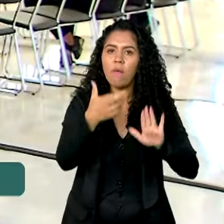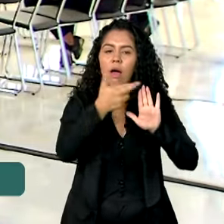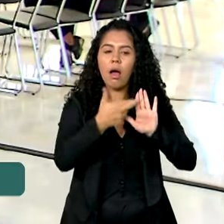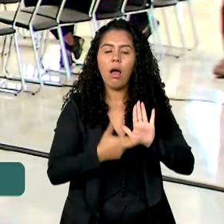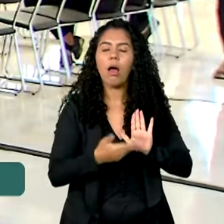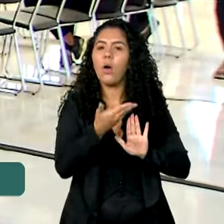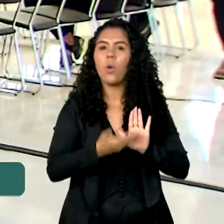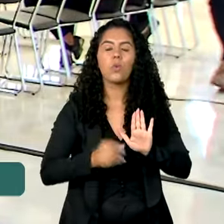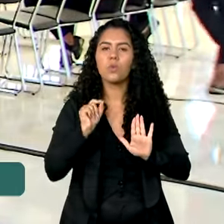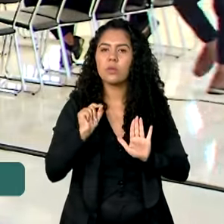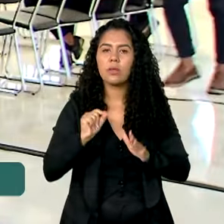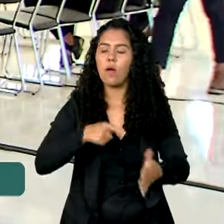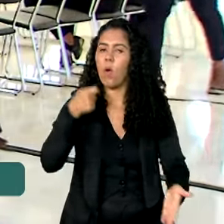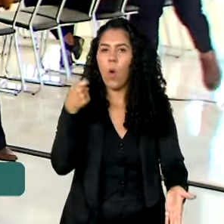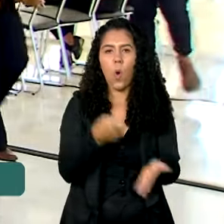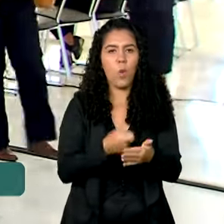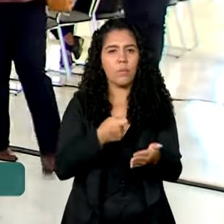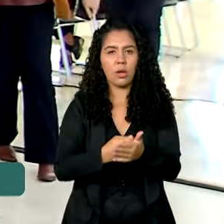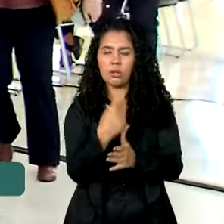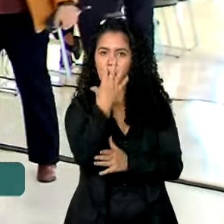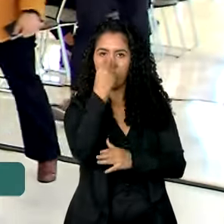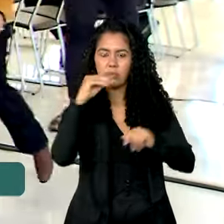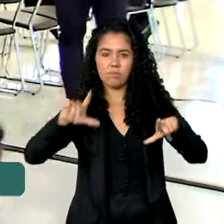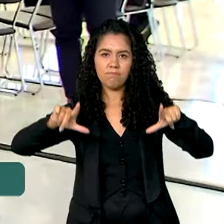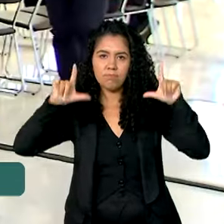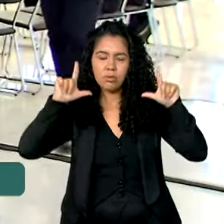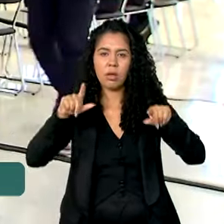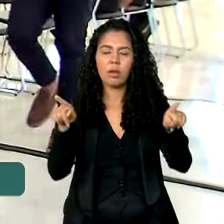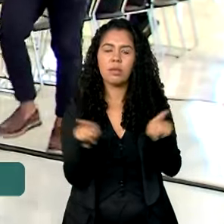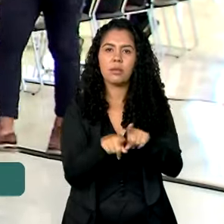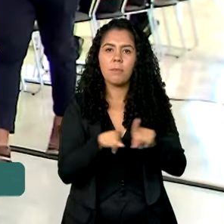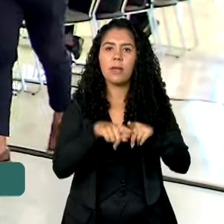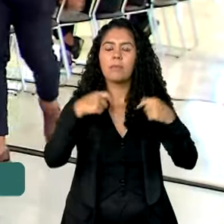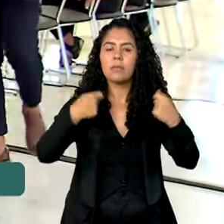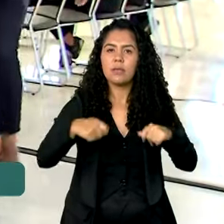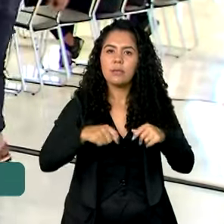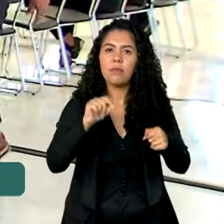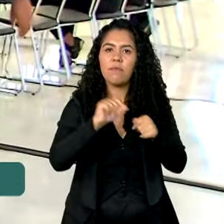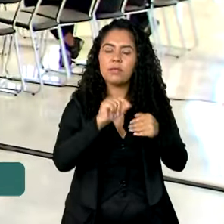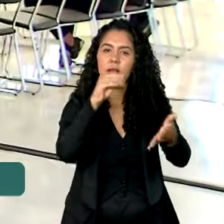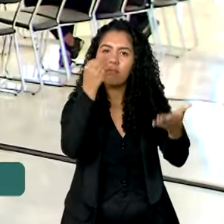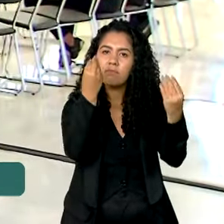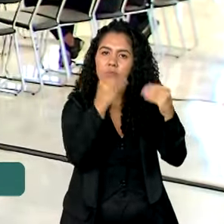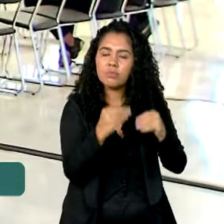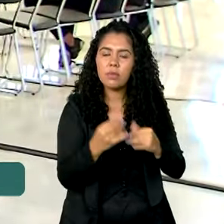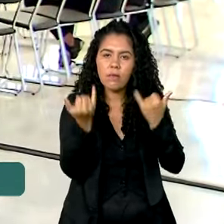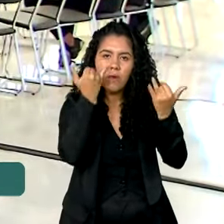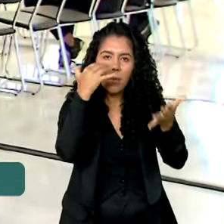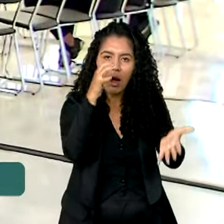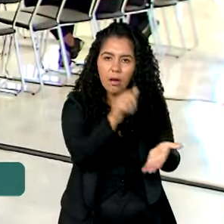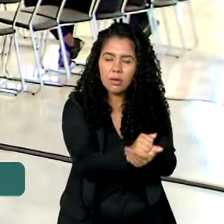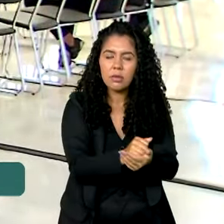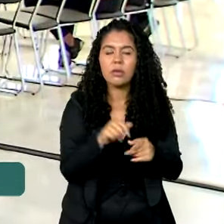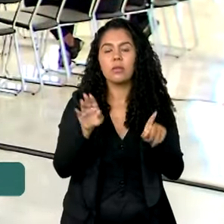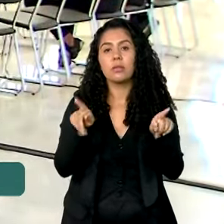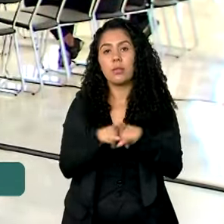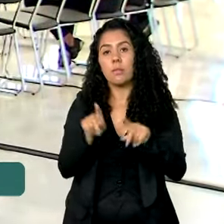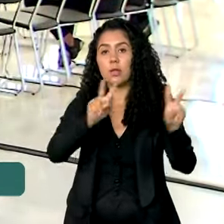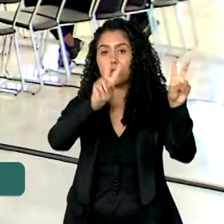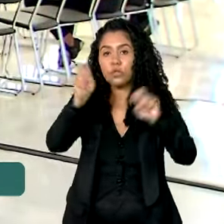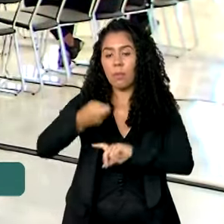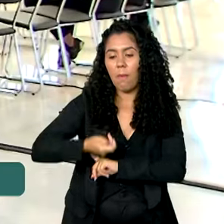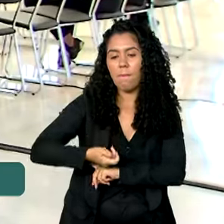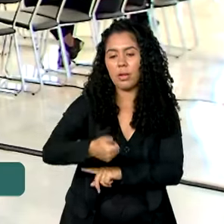obrigatoriedade de biometria e atualização de dados cadastrais. O Bolsa Família também terá fiscalização